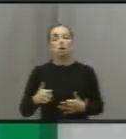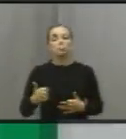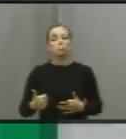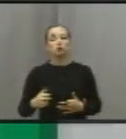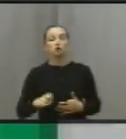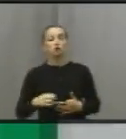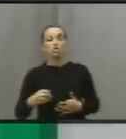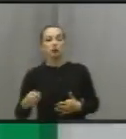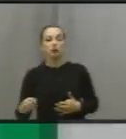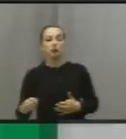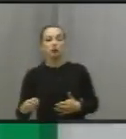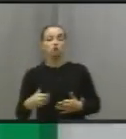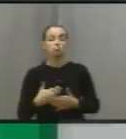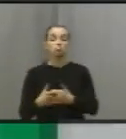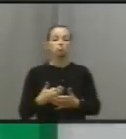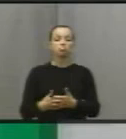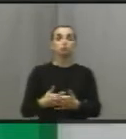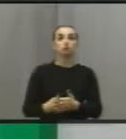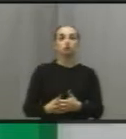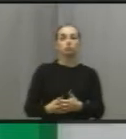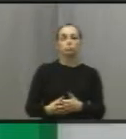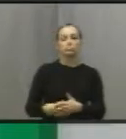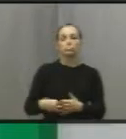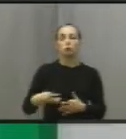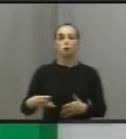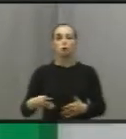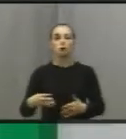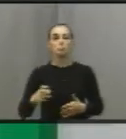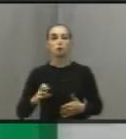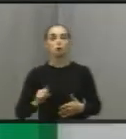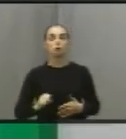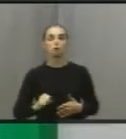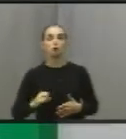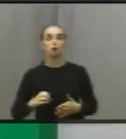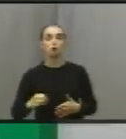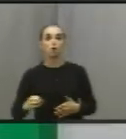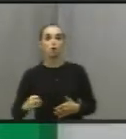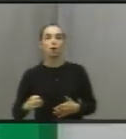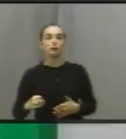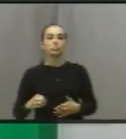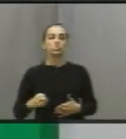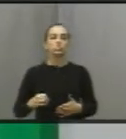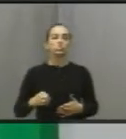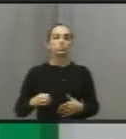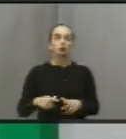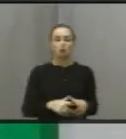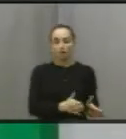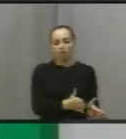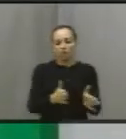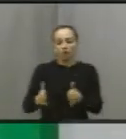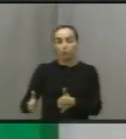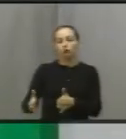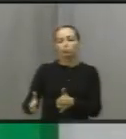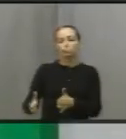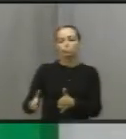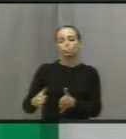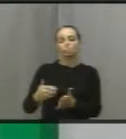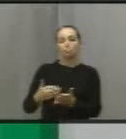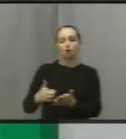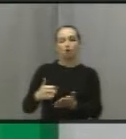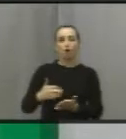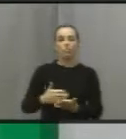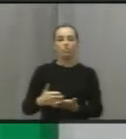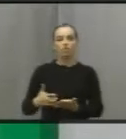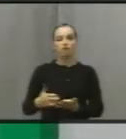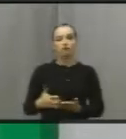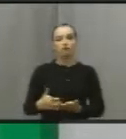Ribeirão Preto, que tem 9 mil servidores, tem 4.800 licenças. Próximo. Percentual de